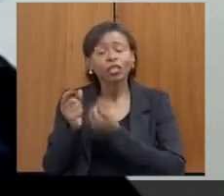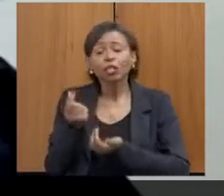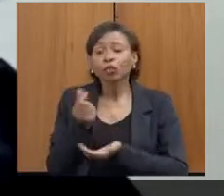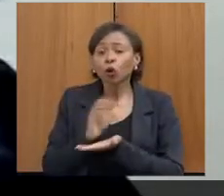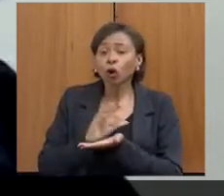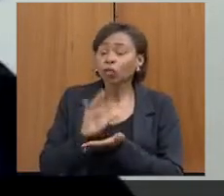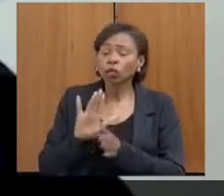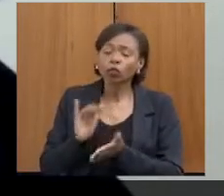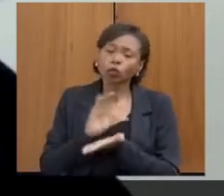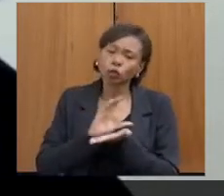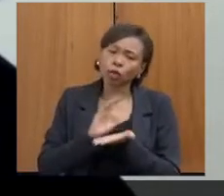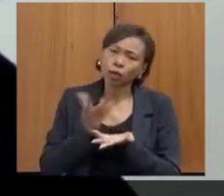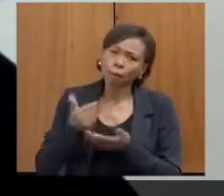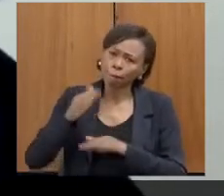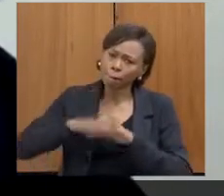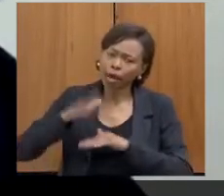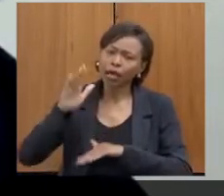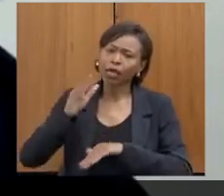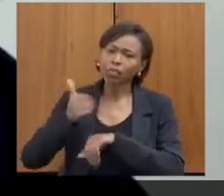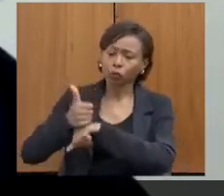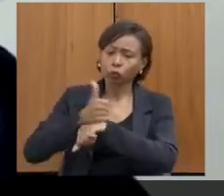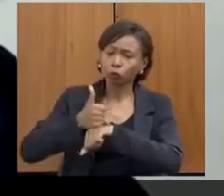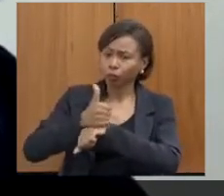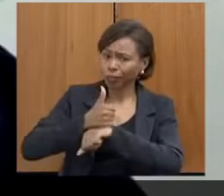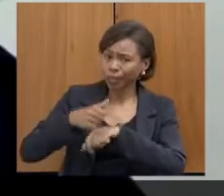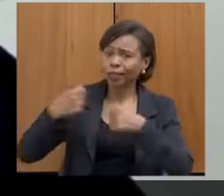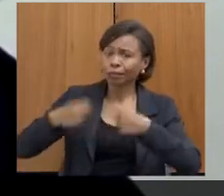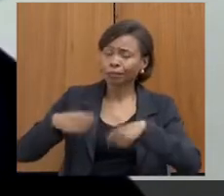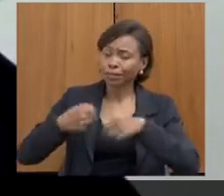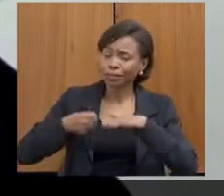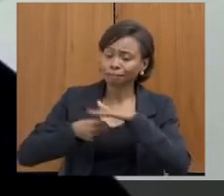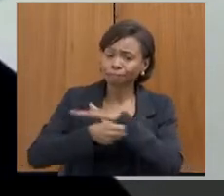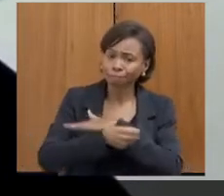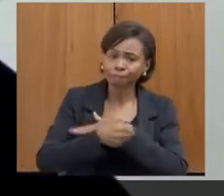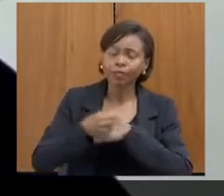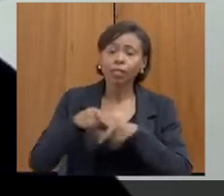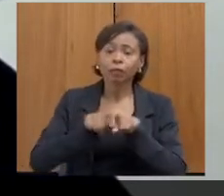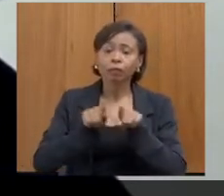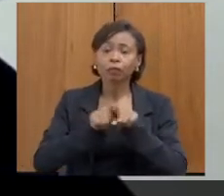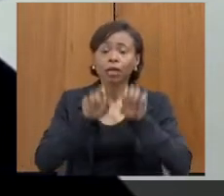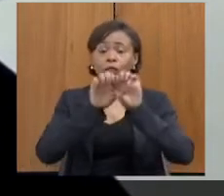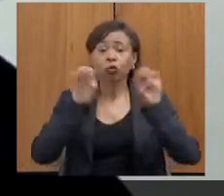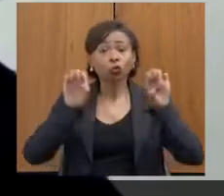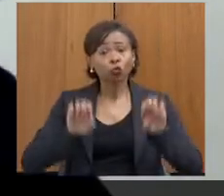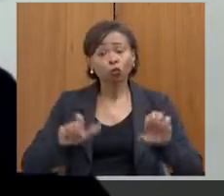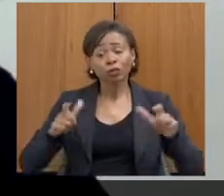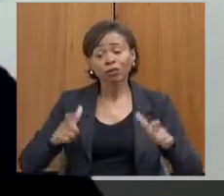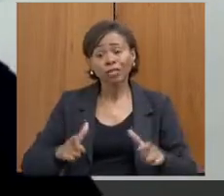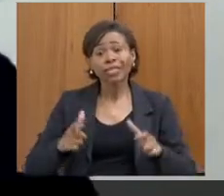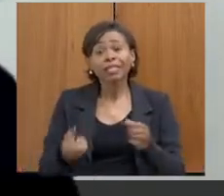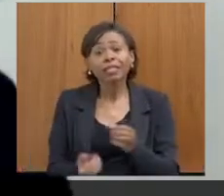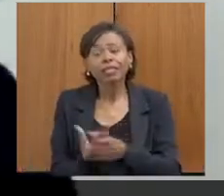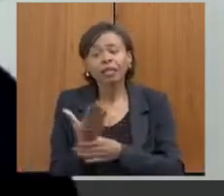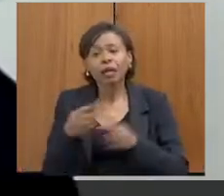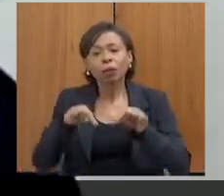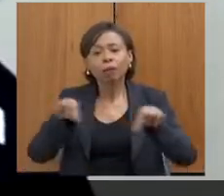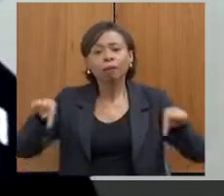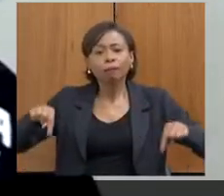em efetivo na estrutura física da delegacia na questão de fazer uma sala, de criar uma sala